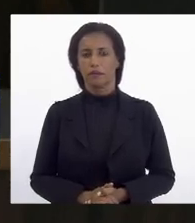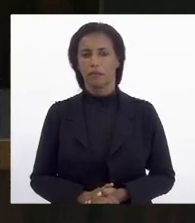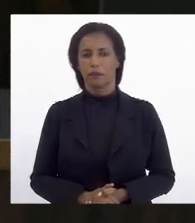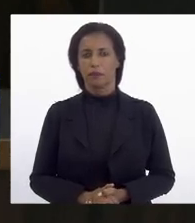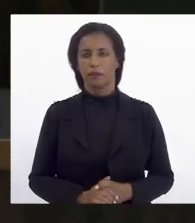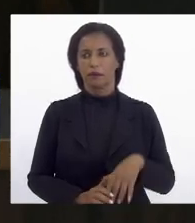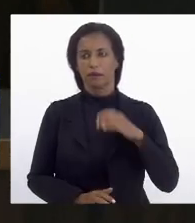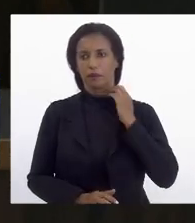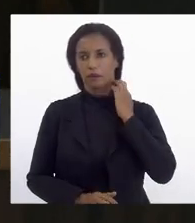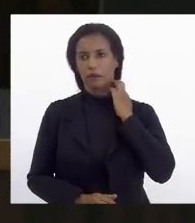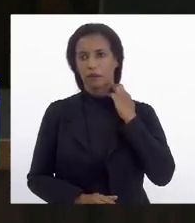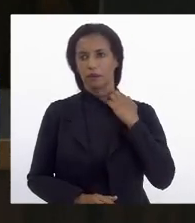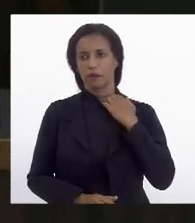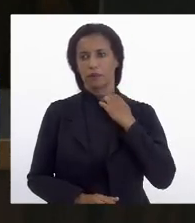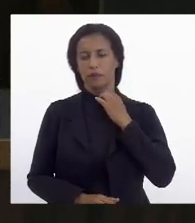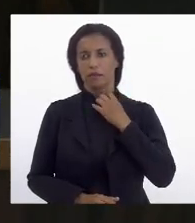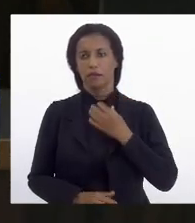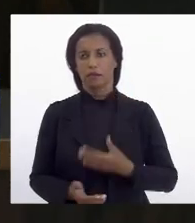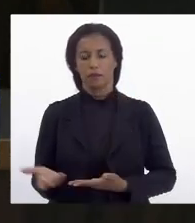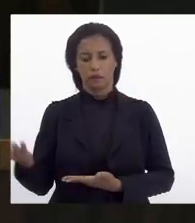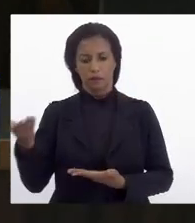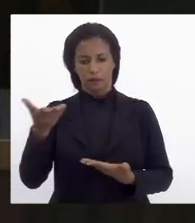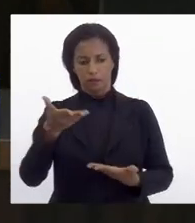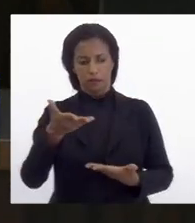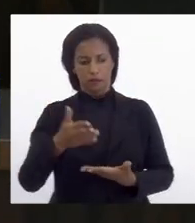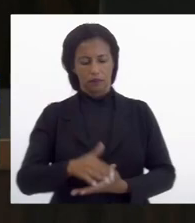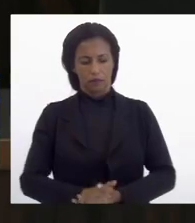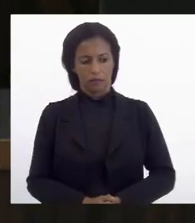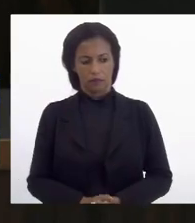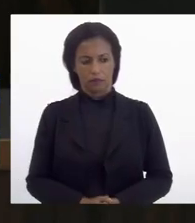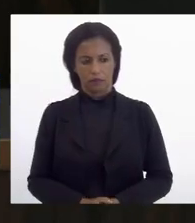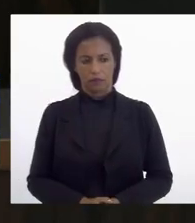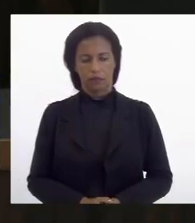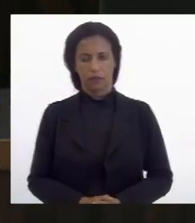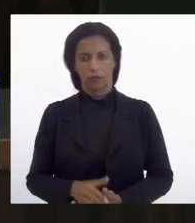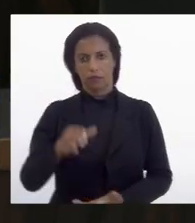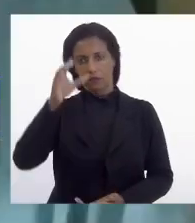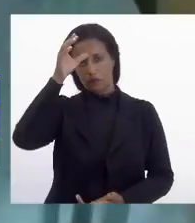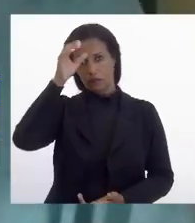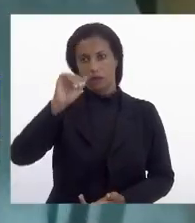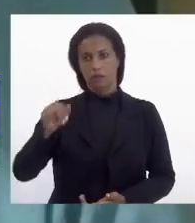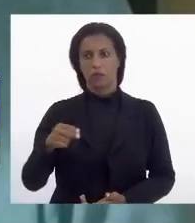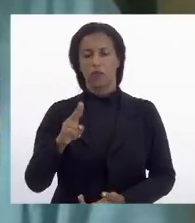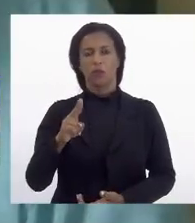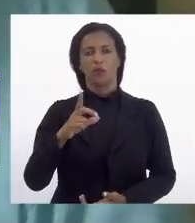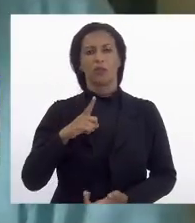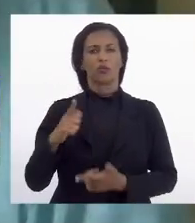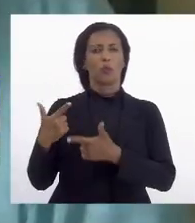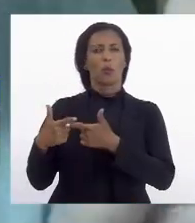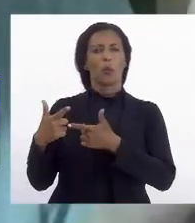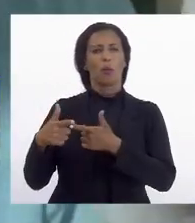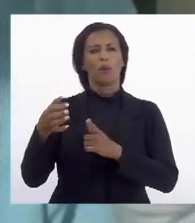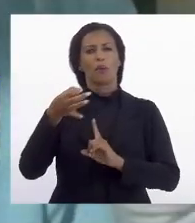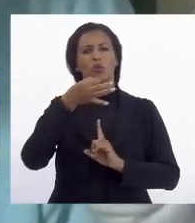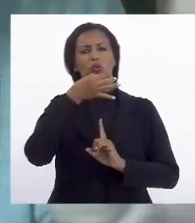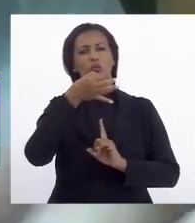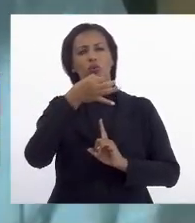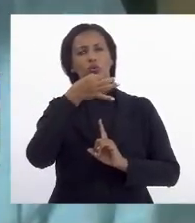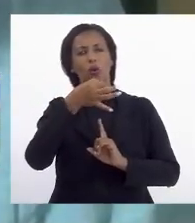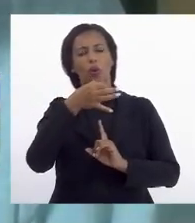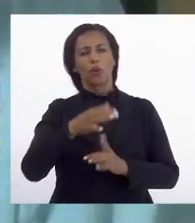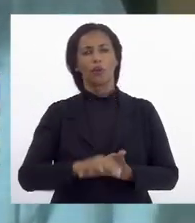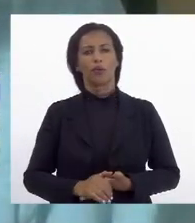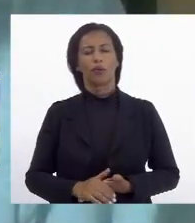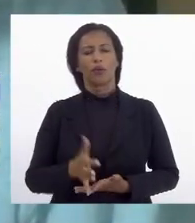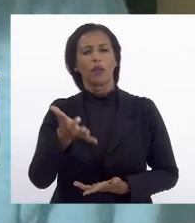pois não deputado com a palavra te ajuda eu tive um problema de som aqui eu